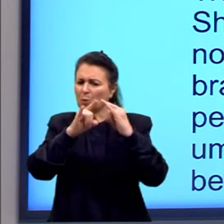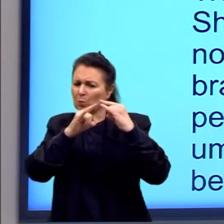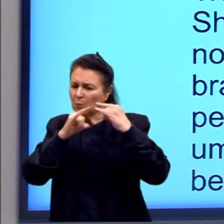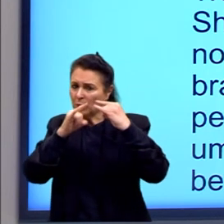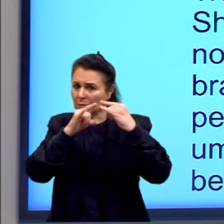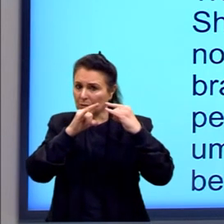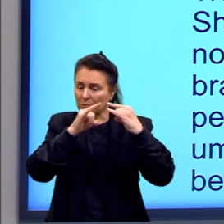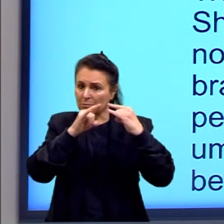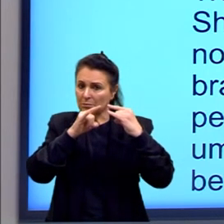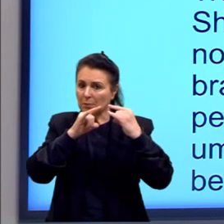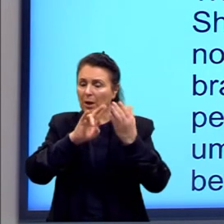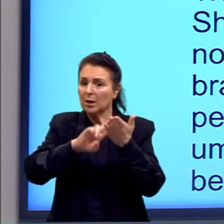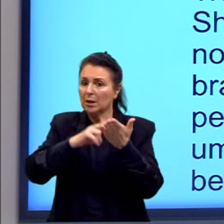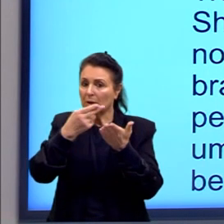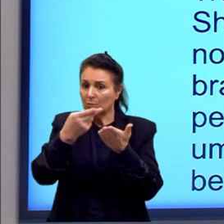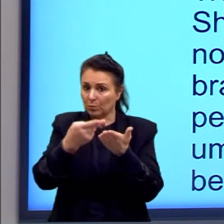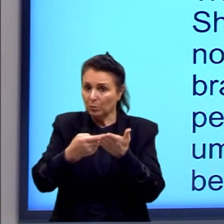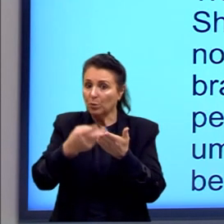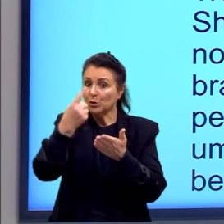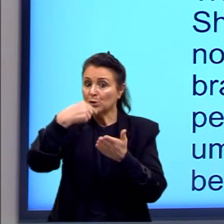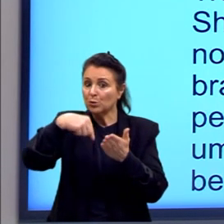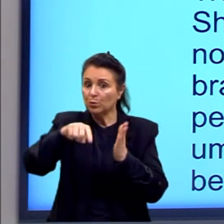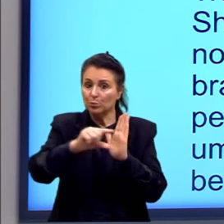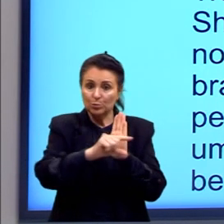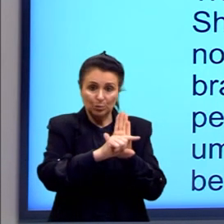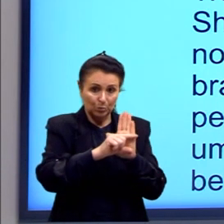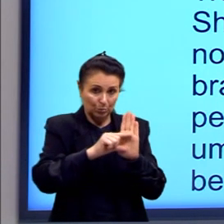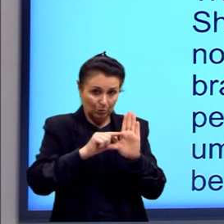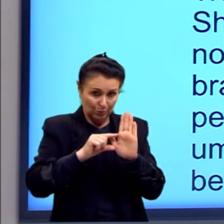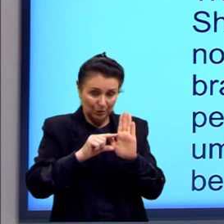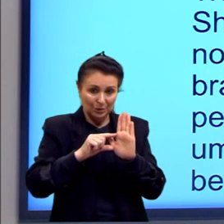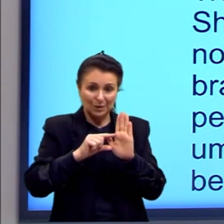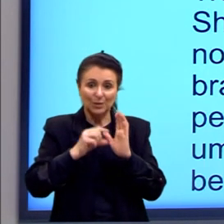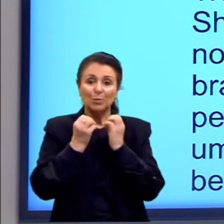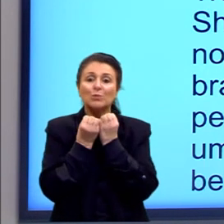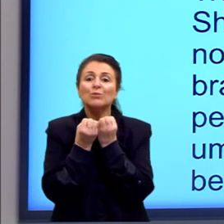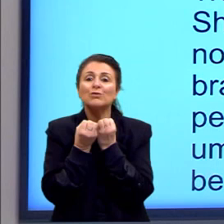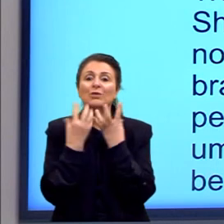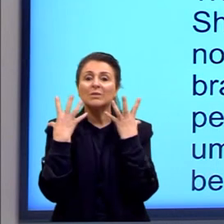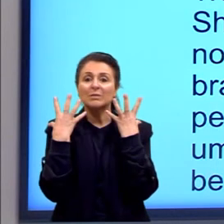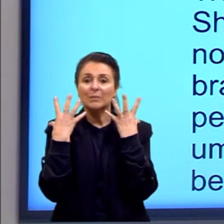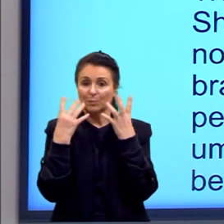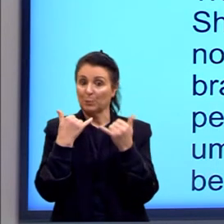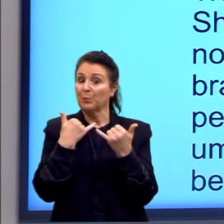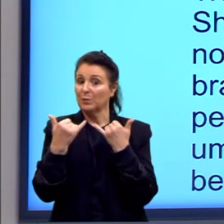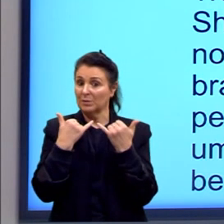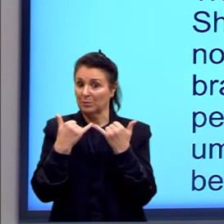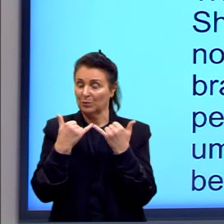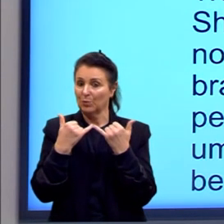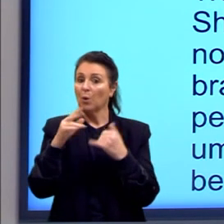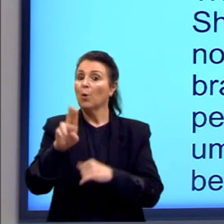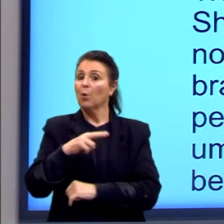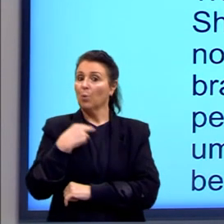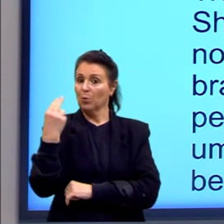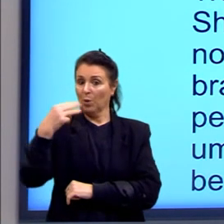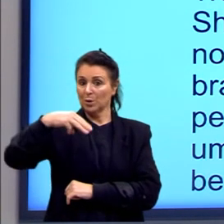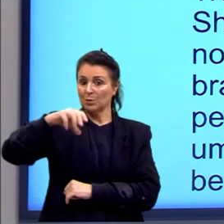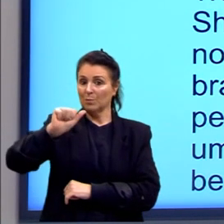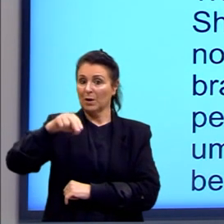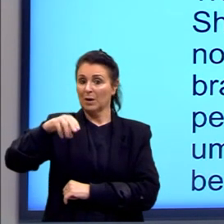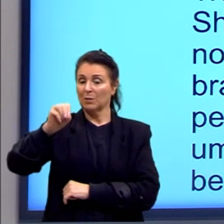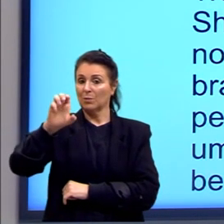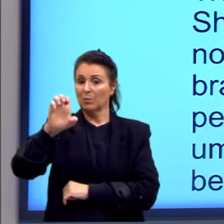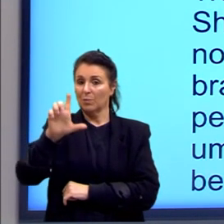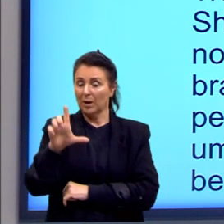Tradutor de autores como Marcel Proust e William Shakespeare, Esse nosso, Manuel, traduziu mesmo